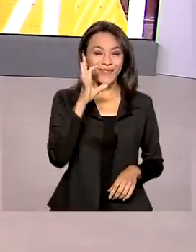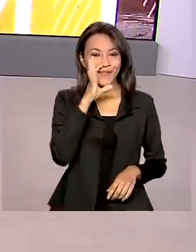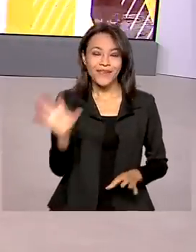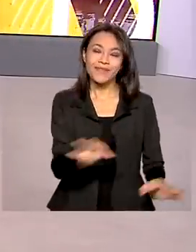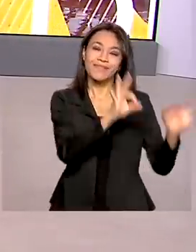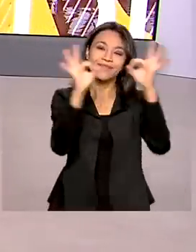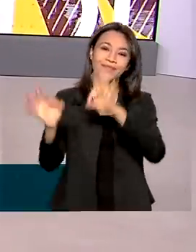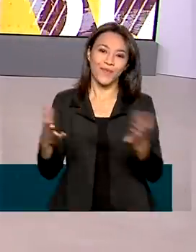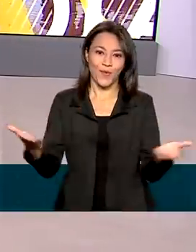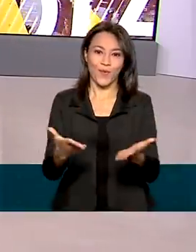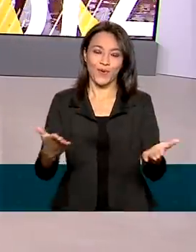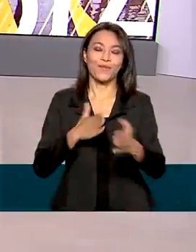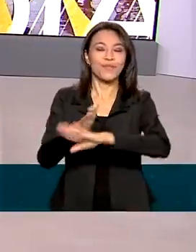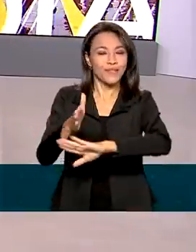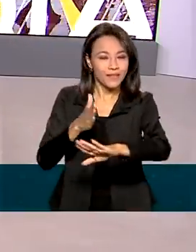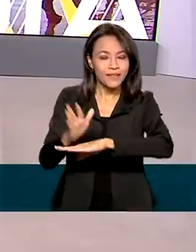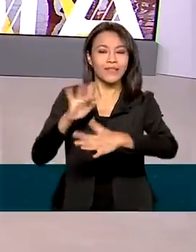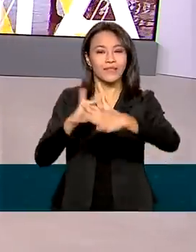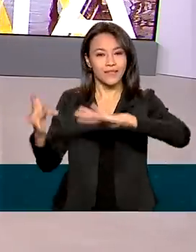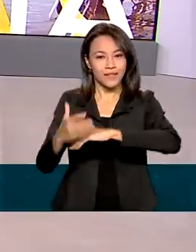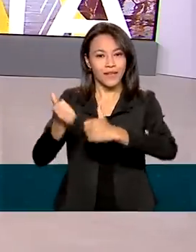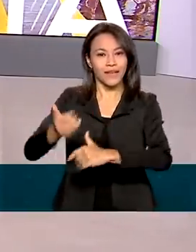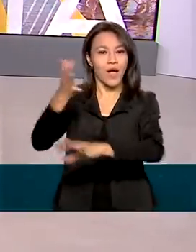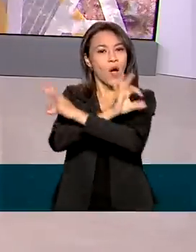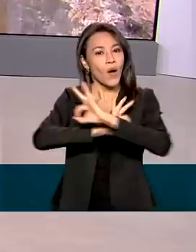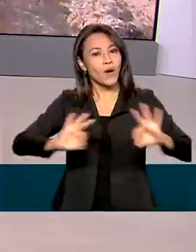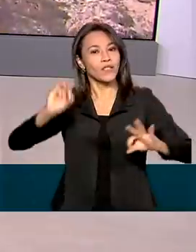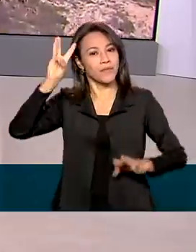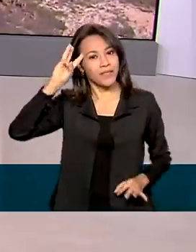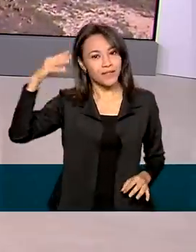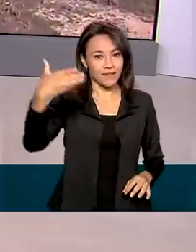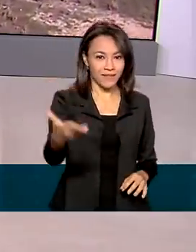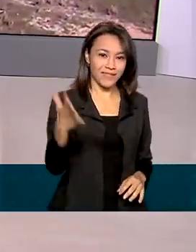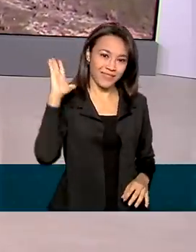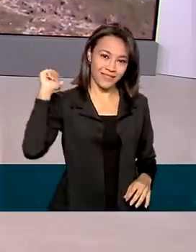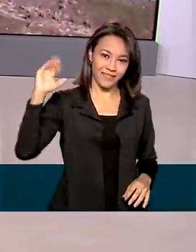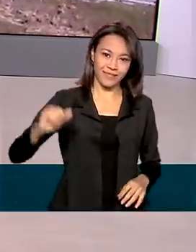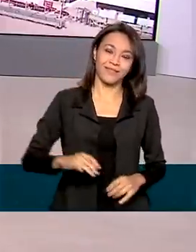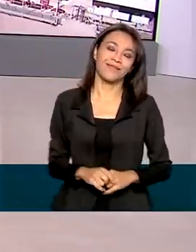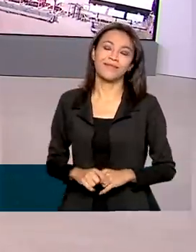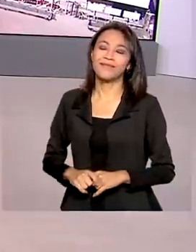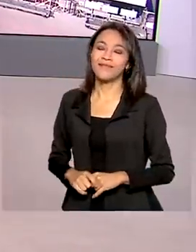reportagens de hoje, acesse as nossas redes sociais. Mais uma ótima terça-feira para você. Tchau, tchau.